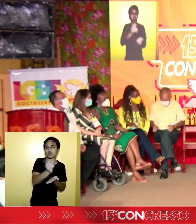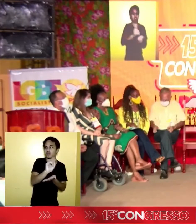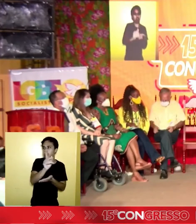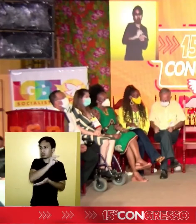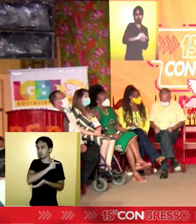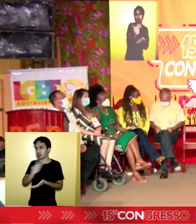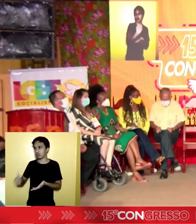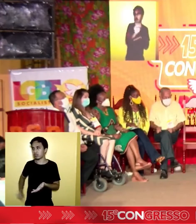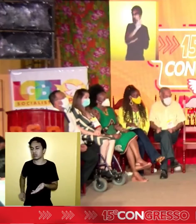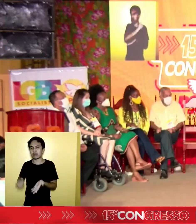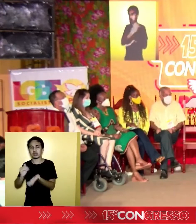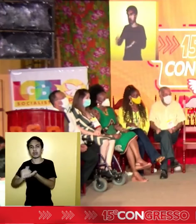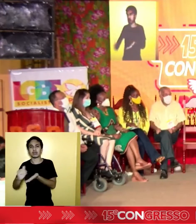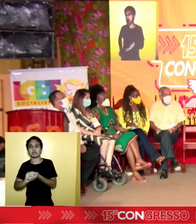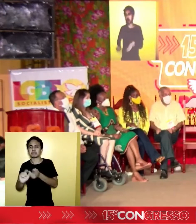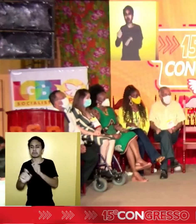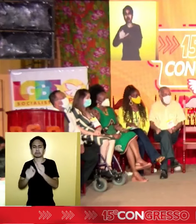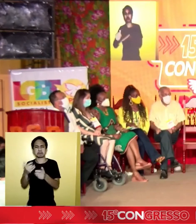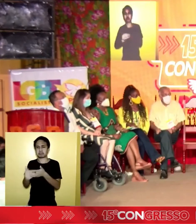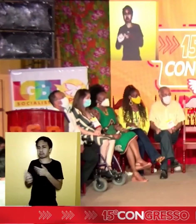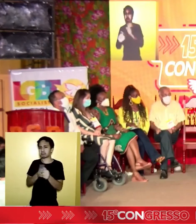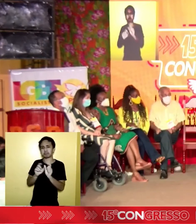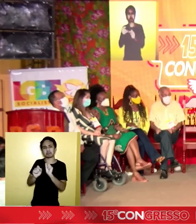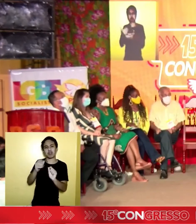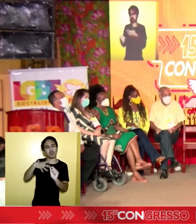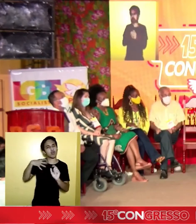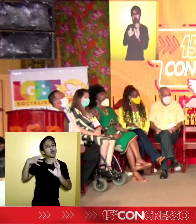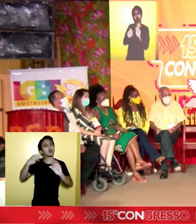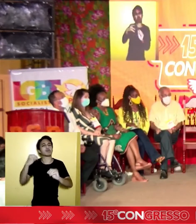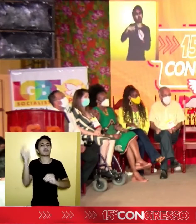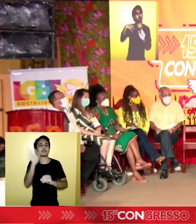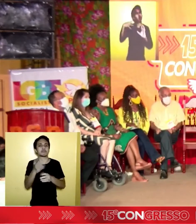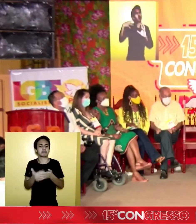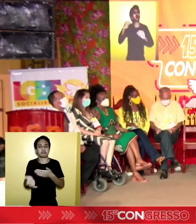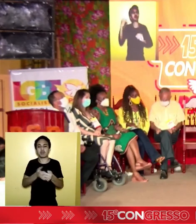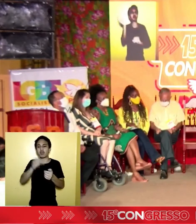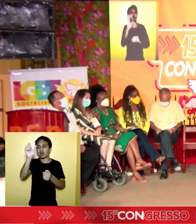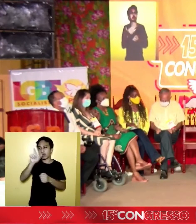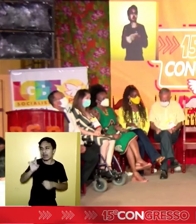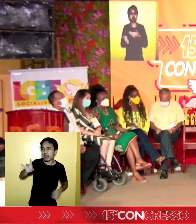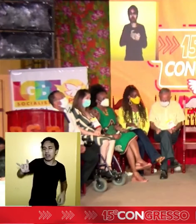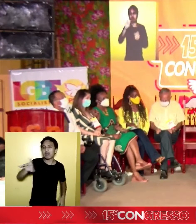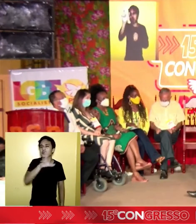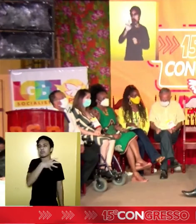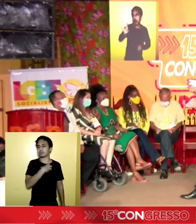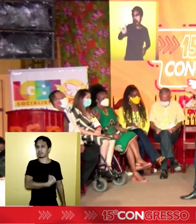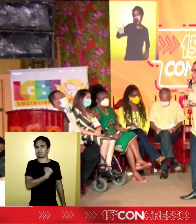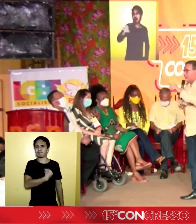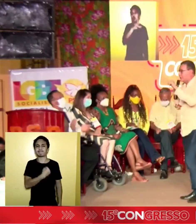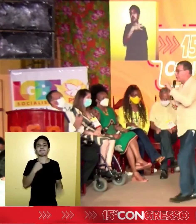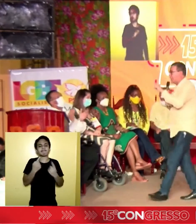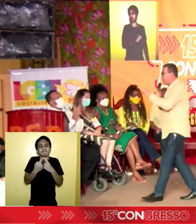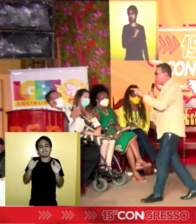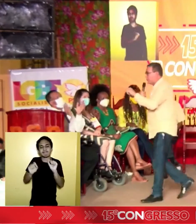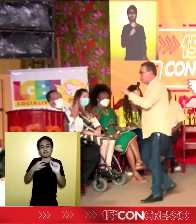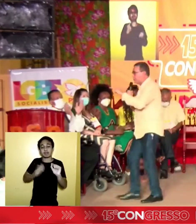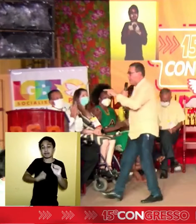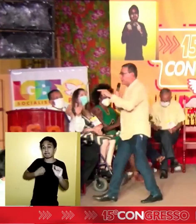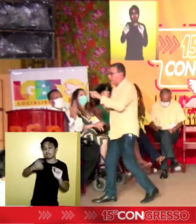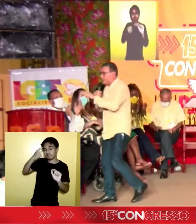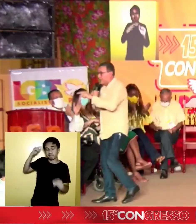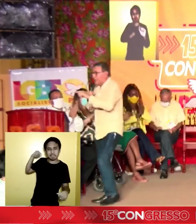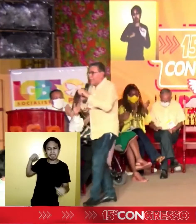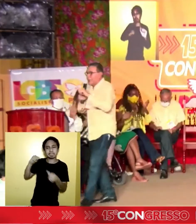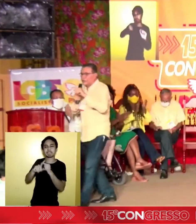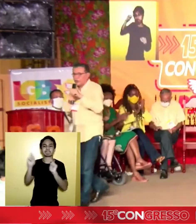o nosso partido não é apenas dos parlamentares, mas é de todos eles também, mas é de cada um de vocês, de cada um de vocês que está aqui com a